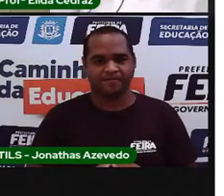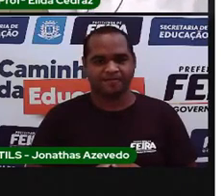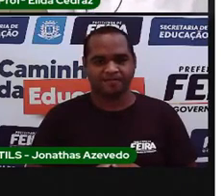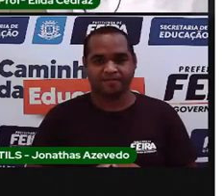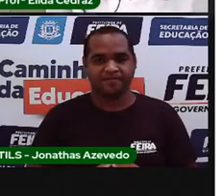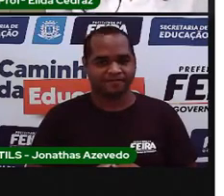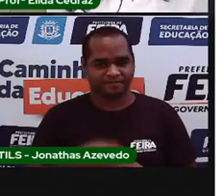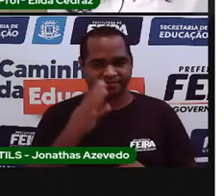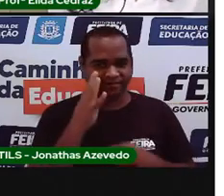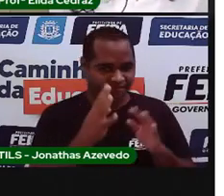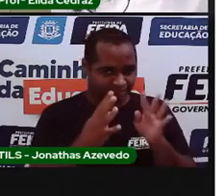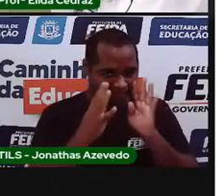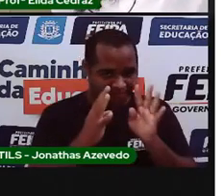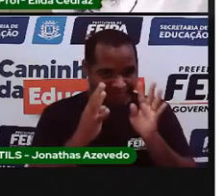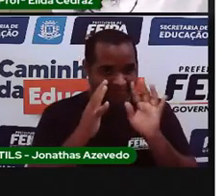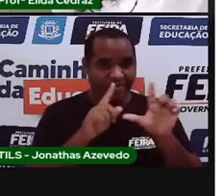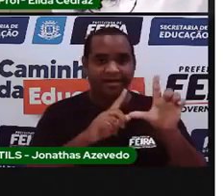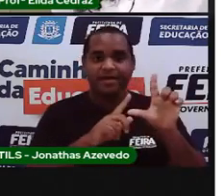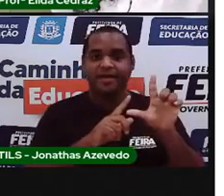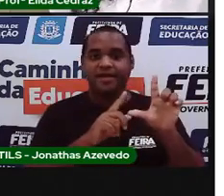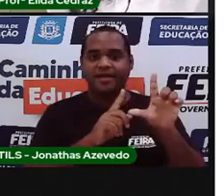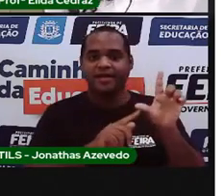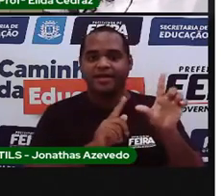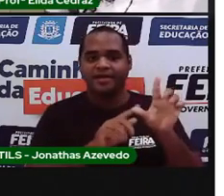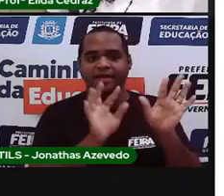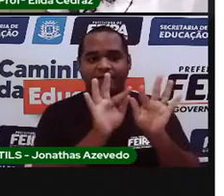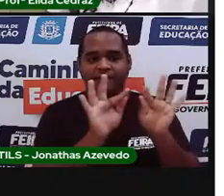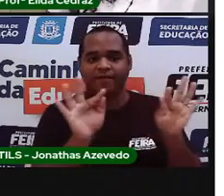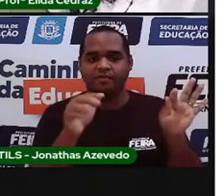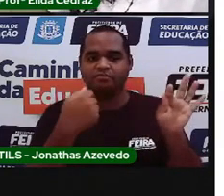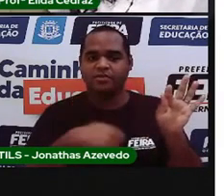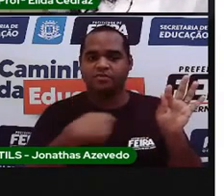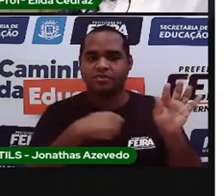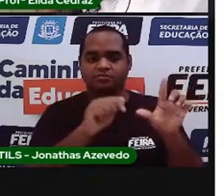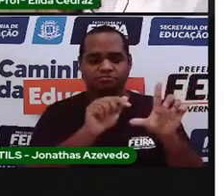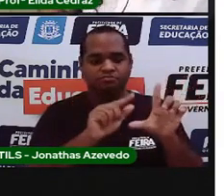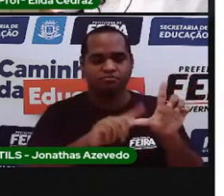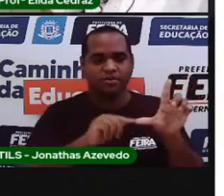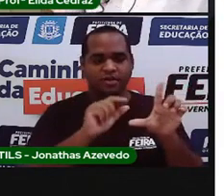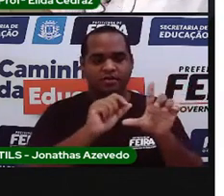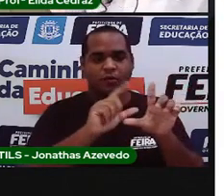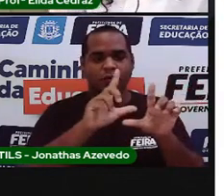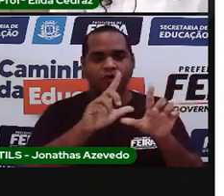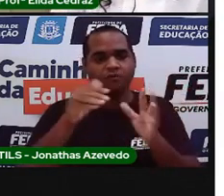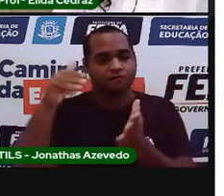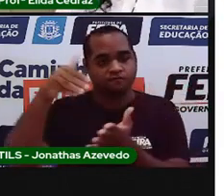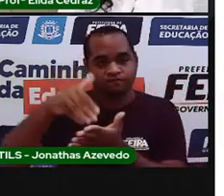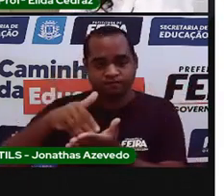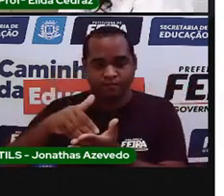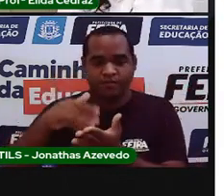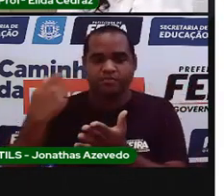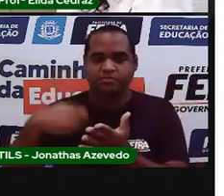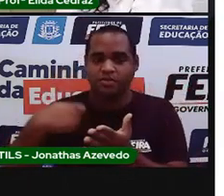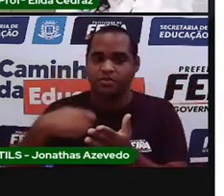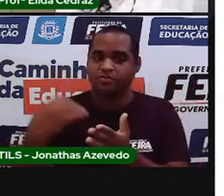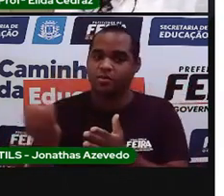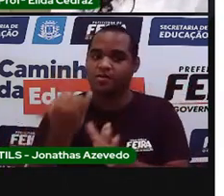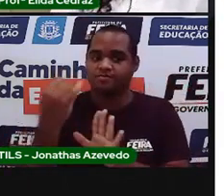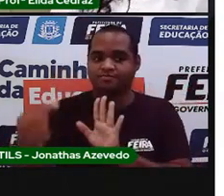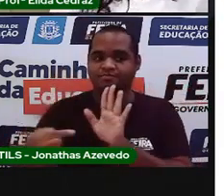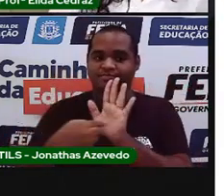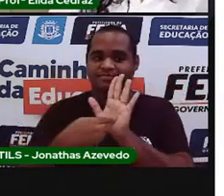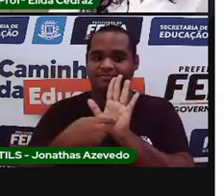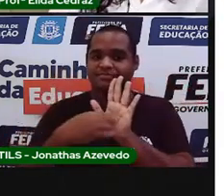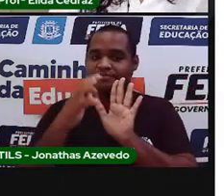Fique atento. Início das frases, letra maiúscula. E no final das frases, sempre um ponto final.